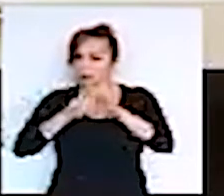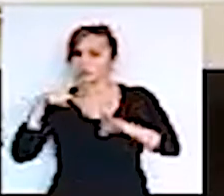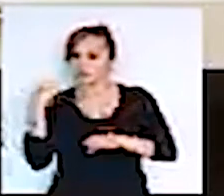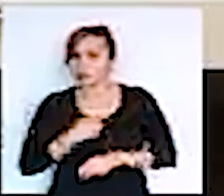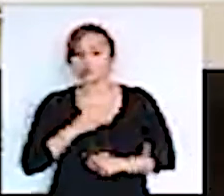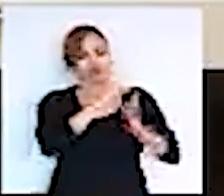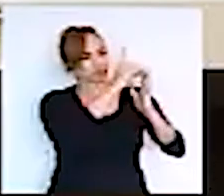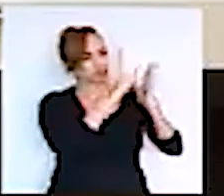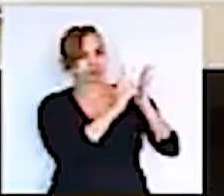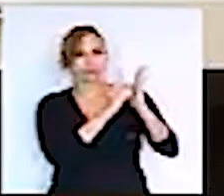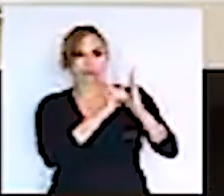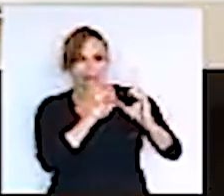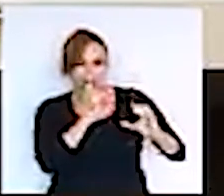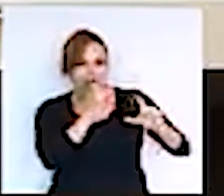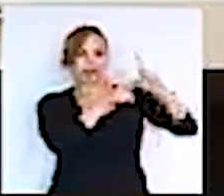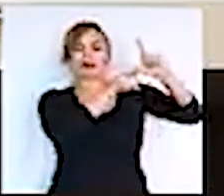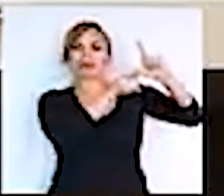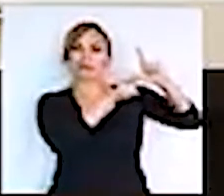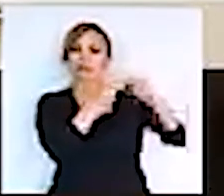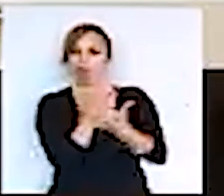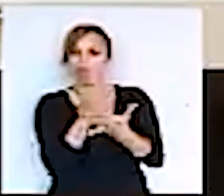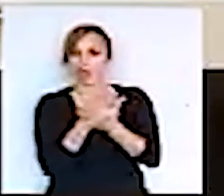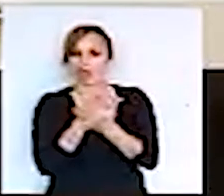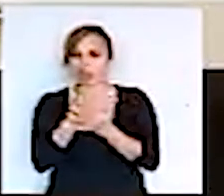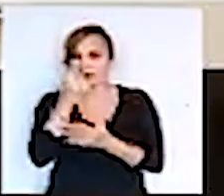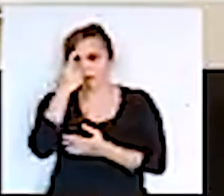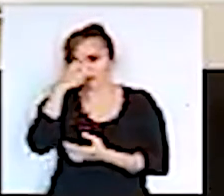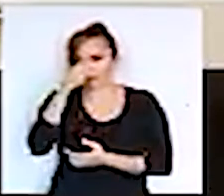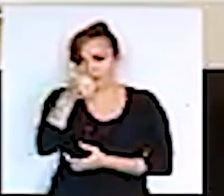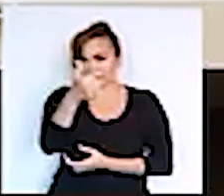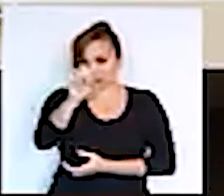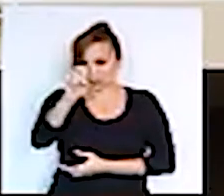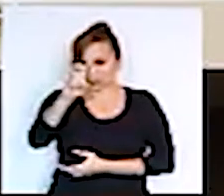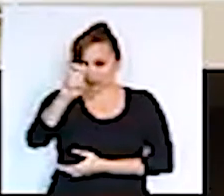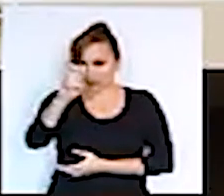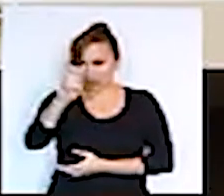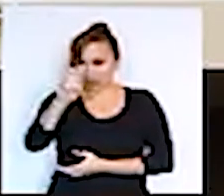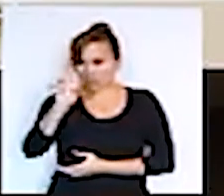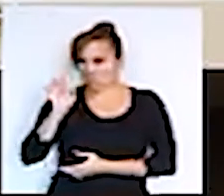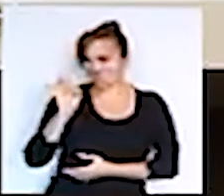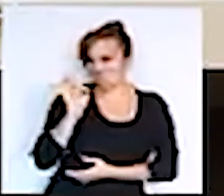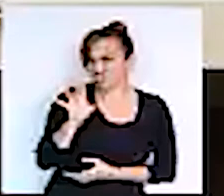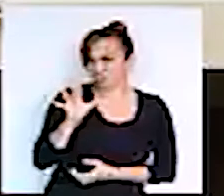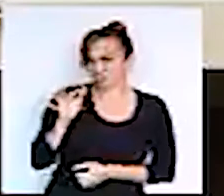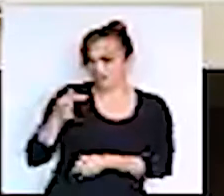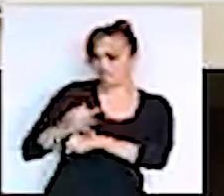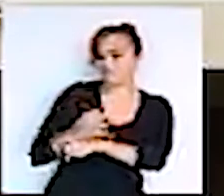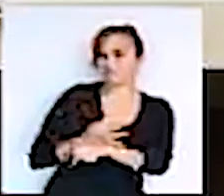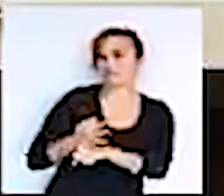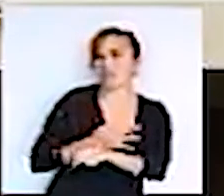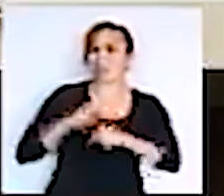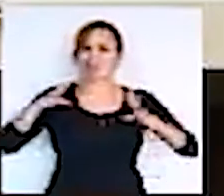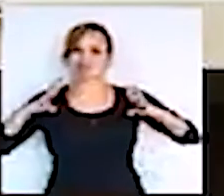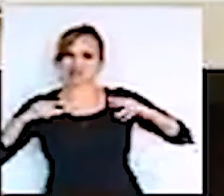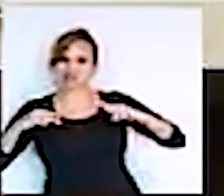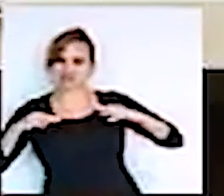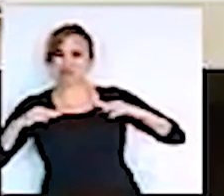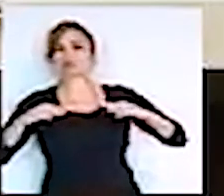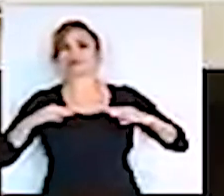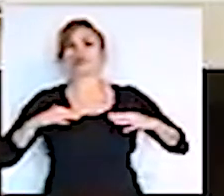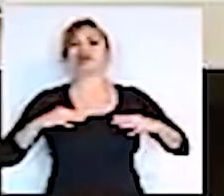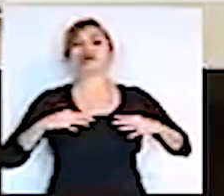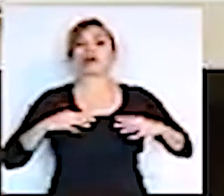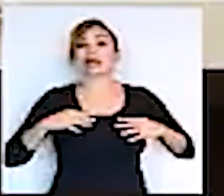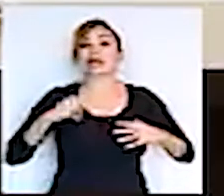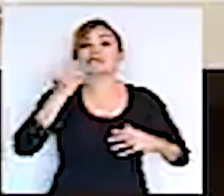fizemos então esse decreto onde está suspendendo as aulas por 15 dias, mas não pensem que é férias, que as crianças estudem